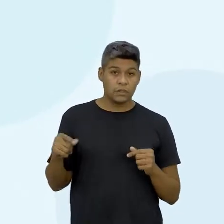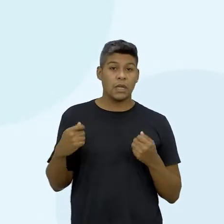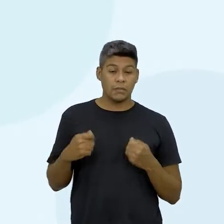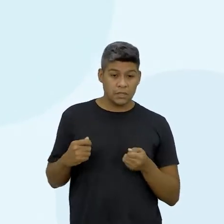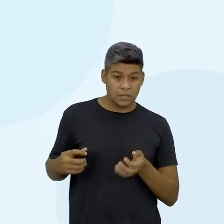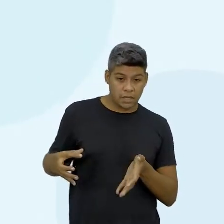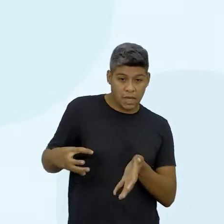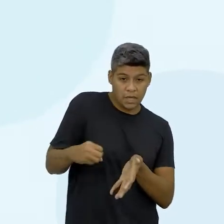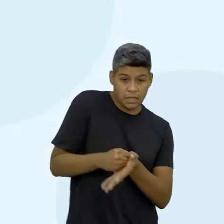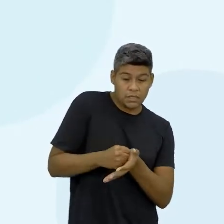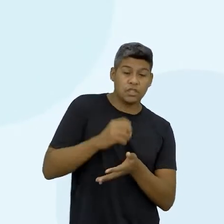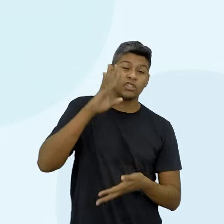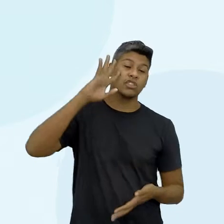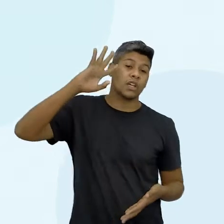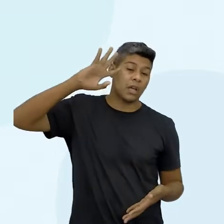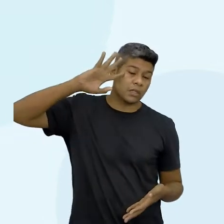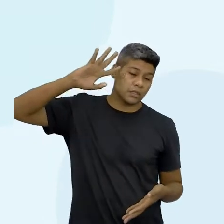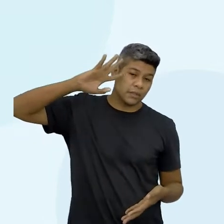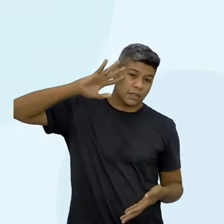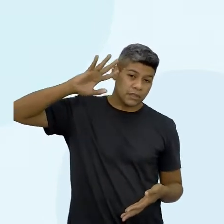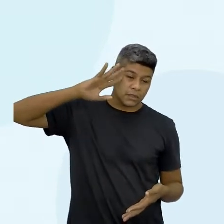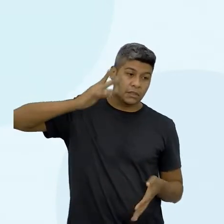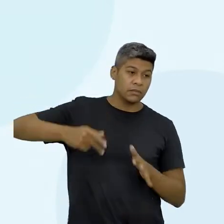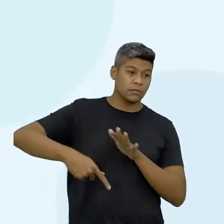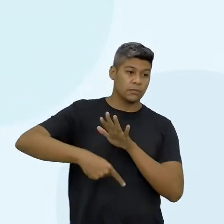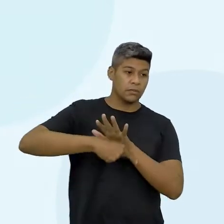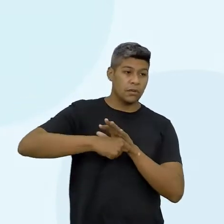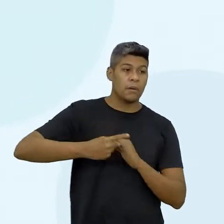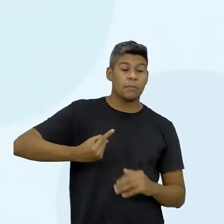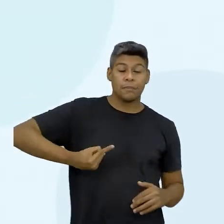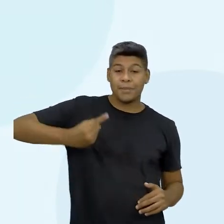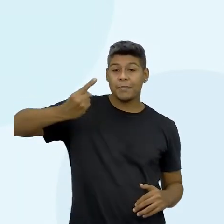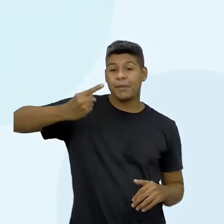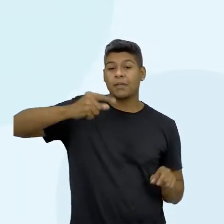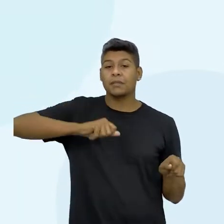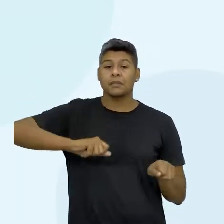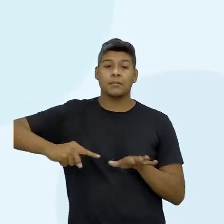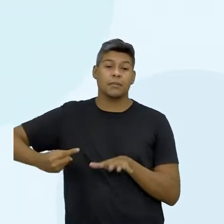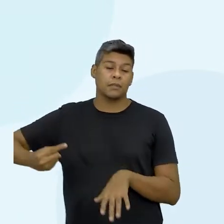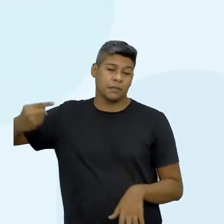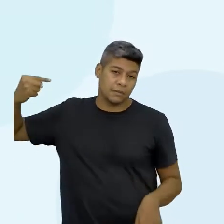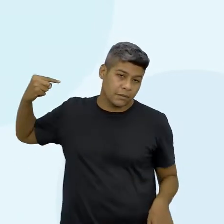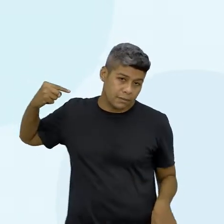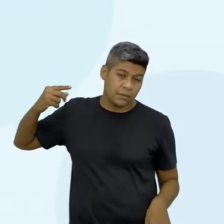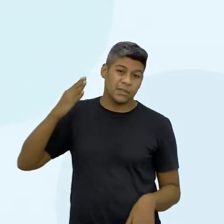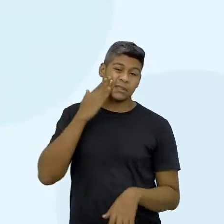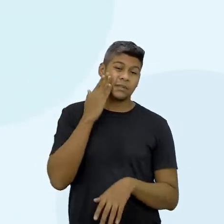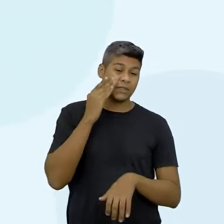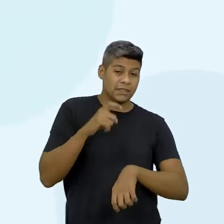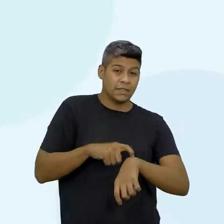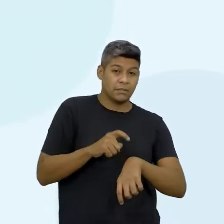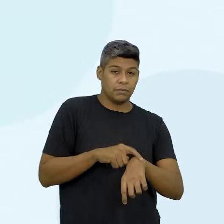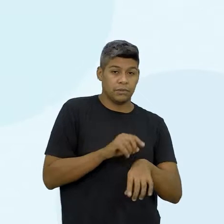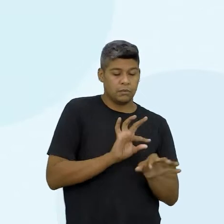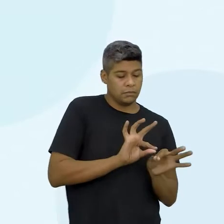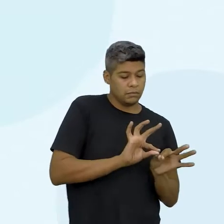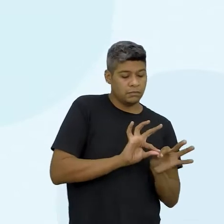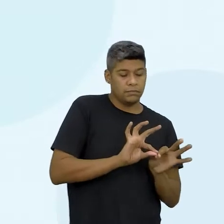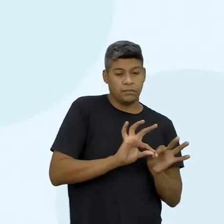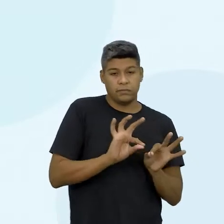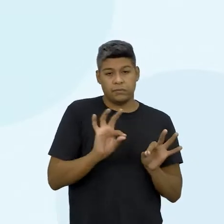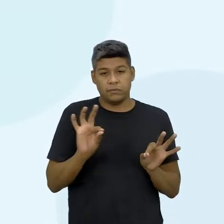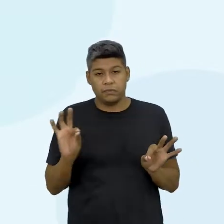registrar suas reflexões a partir da primeira semana, numa linha do tempo. Então, eu